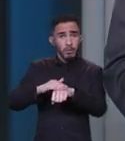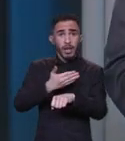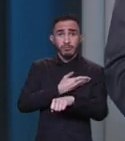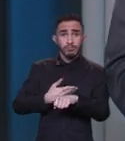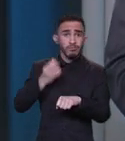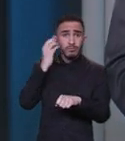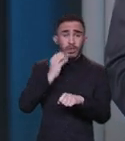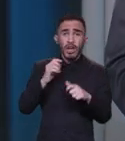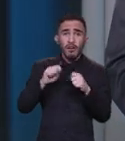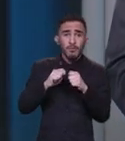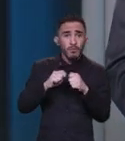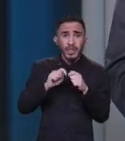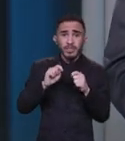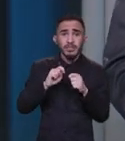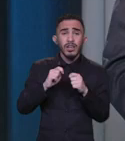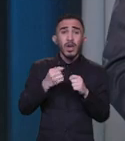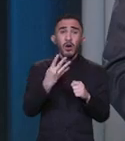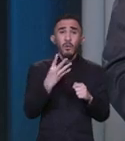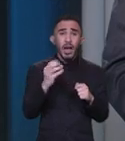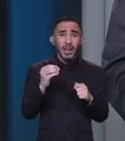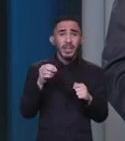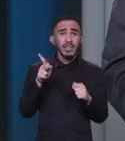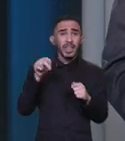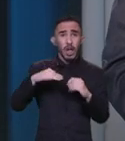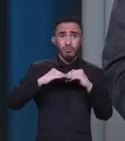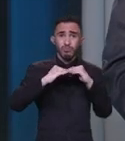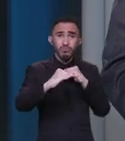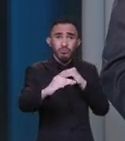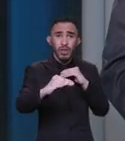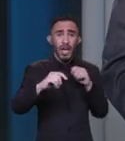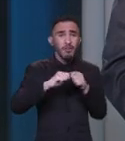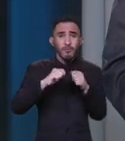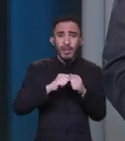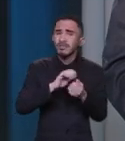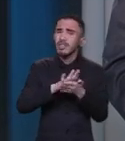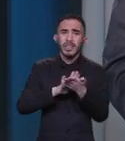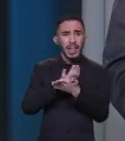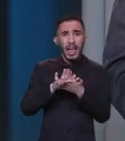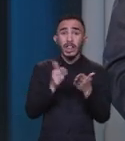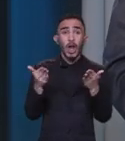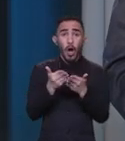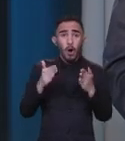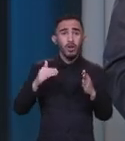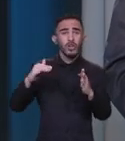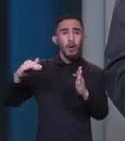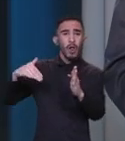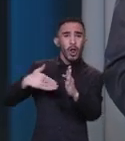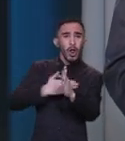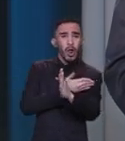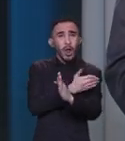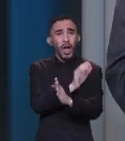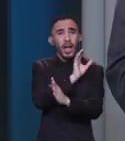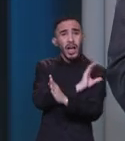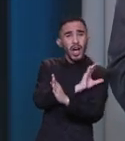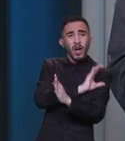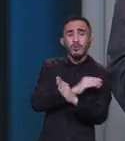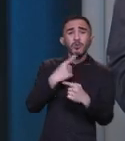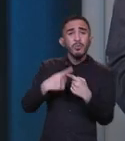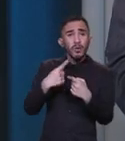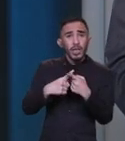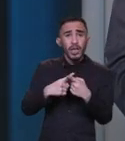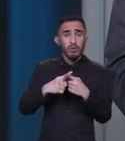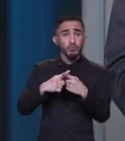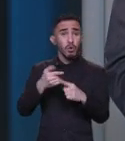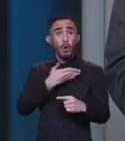estrada de 40 quilômetros do papel. Hoje, as cargas têm que passar por dentro da cidade de Campos, porque o governo foi incapaz